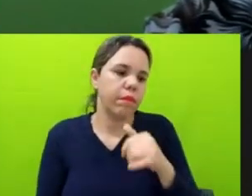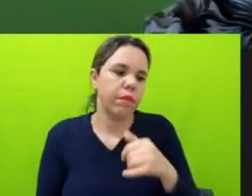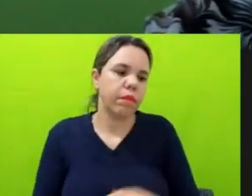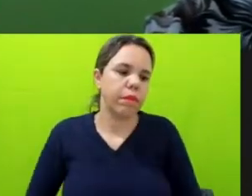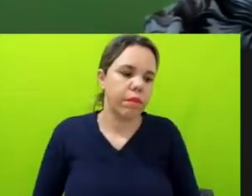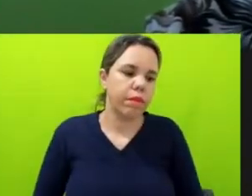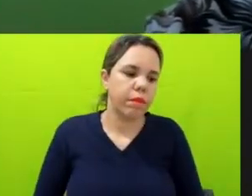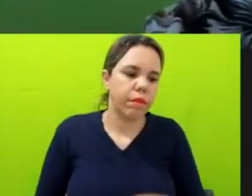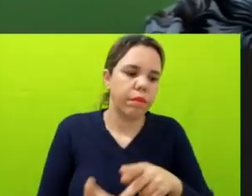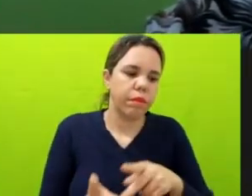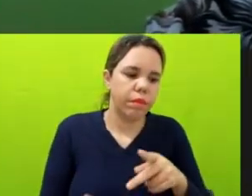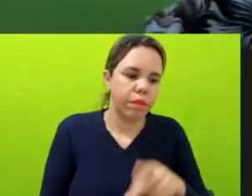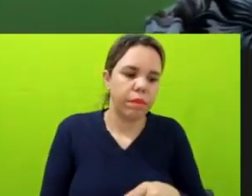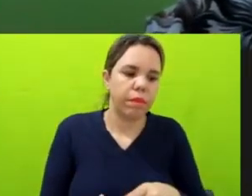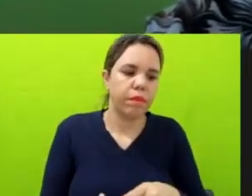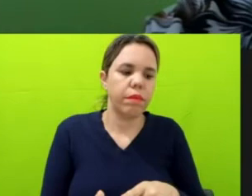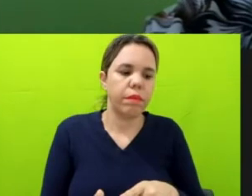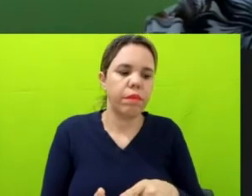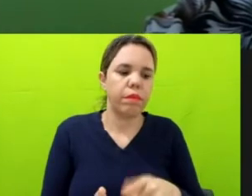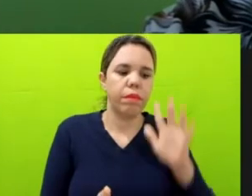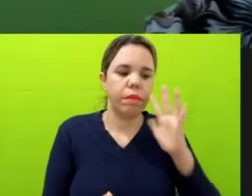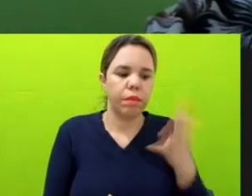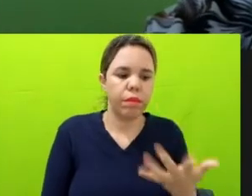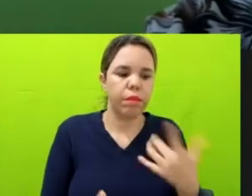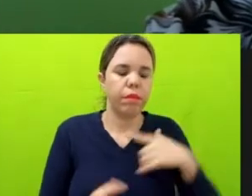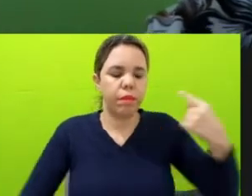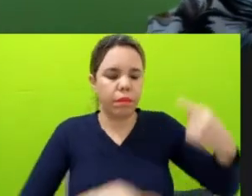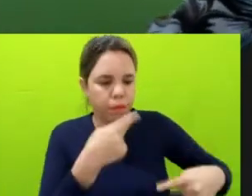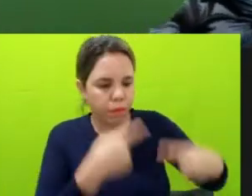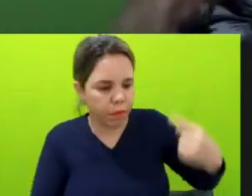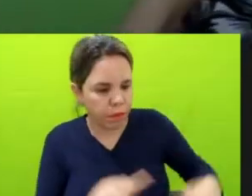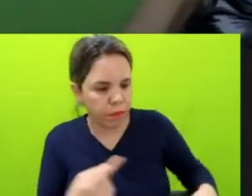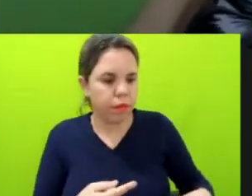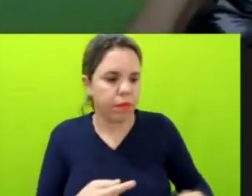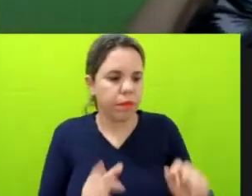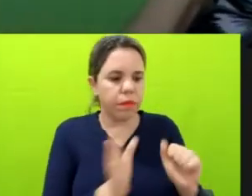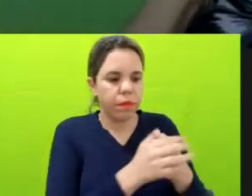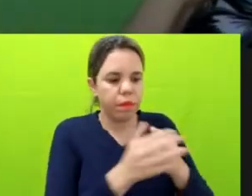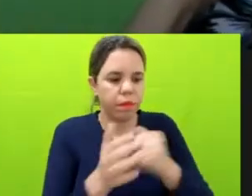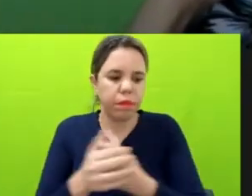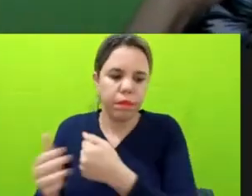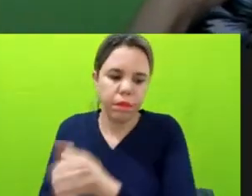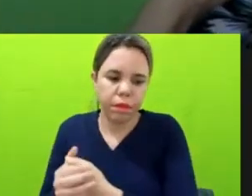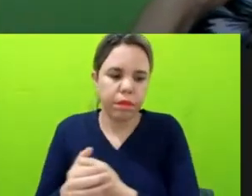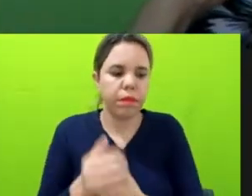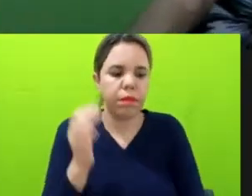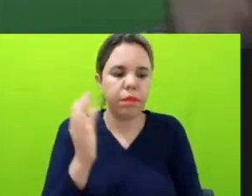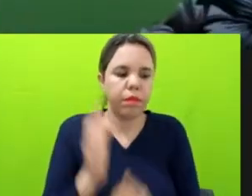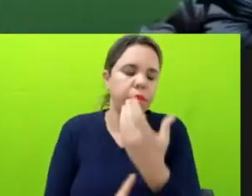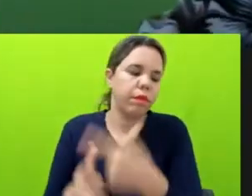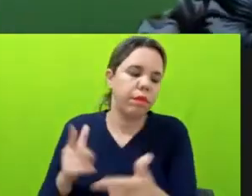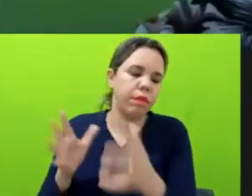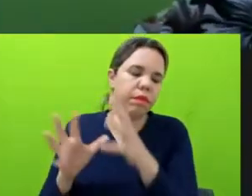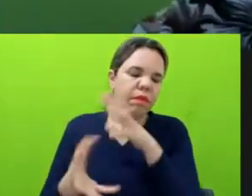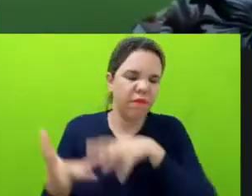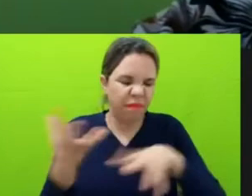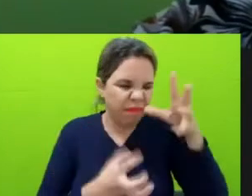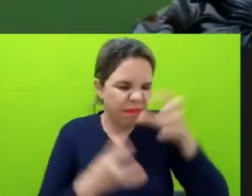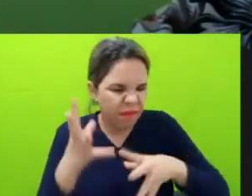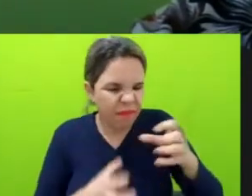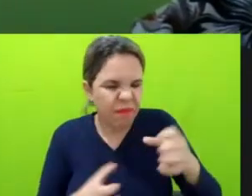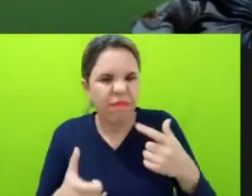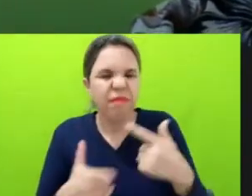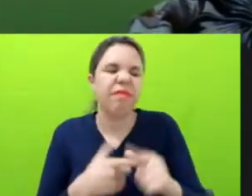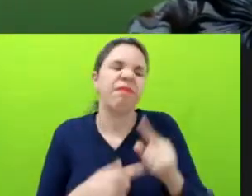existe uma política mesmo de ocultação de informações para criar caos, para criar vulnerabilidades, né? Acho que isso fica